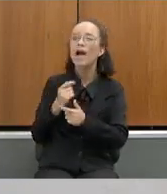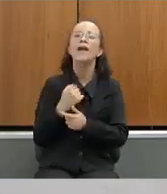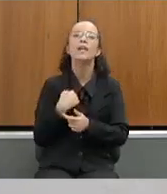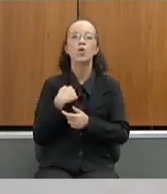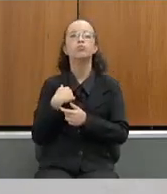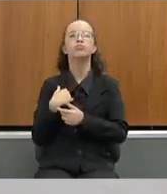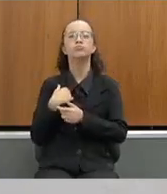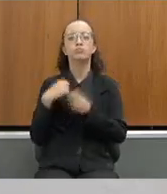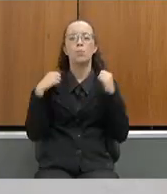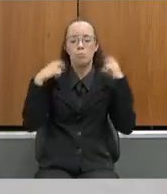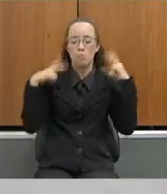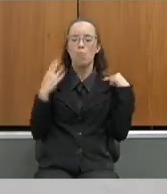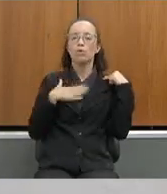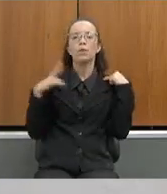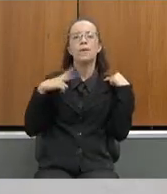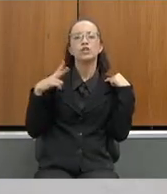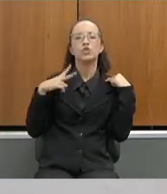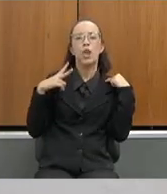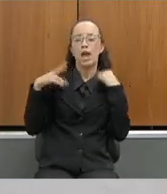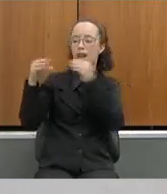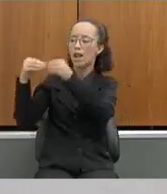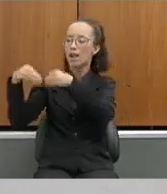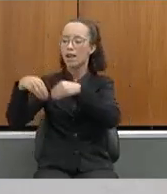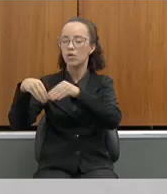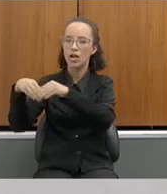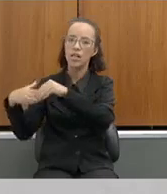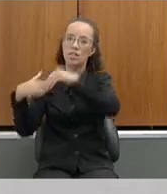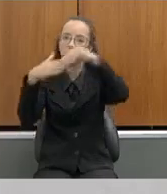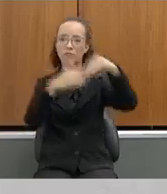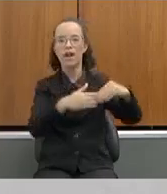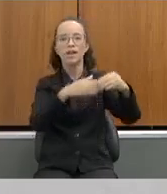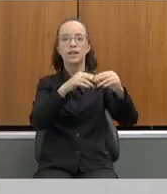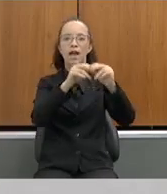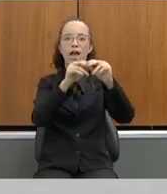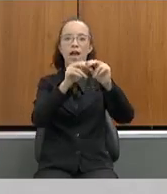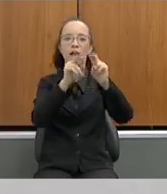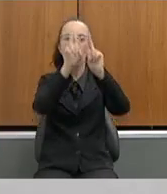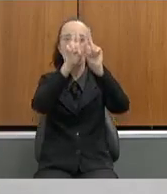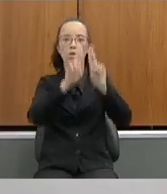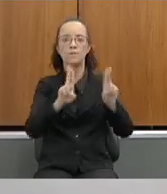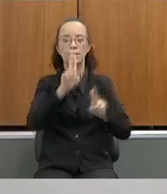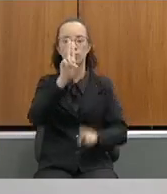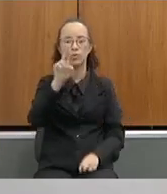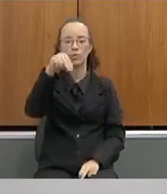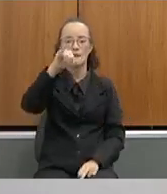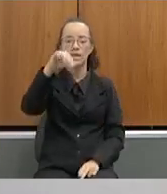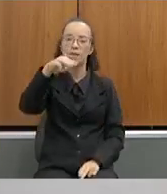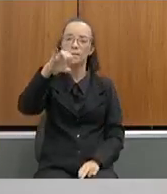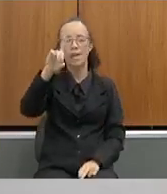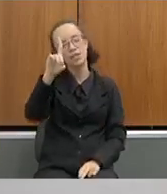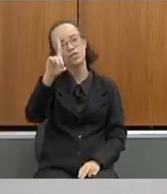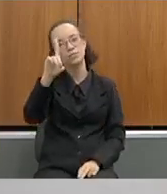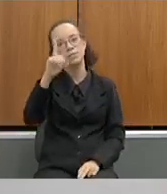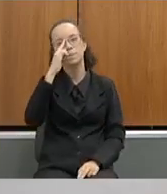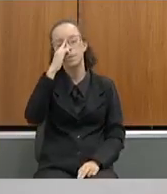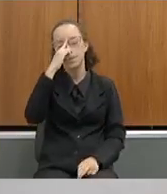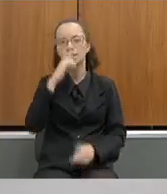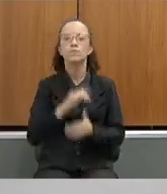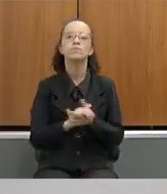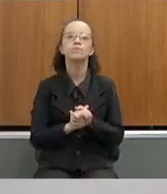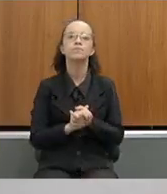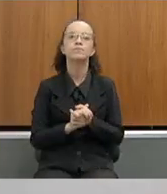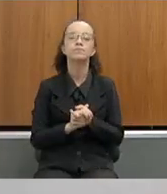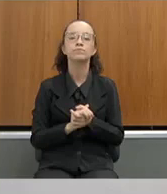motorista, mandei levar ela na Unimed. Ela ganhava em torno de mil reais há 10, 12 anos atrás na educação